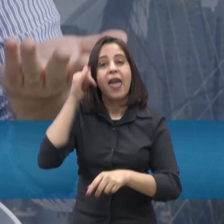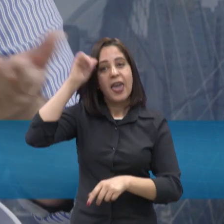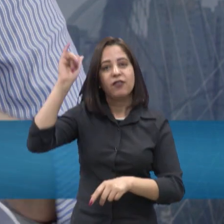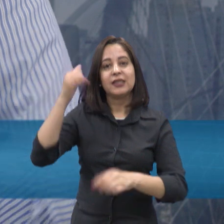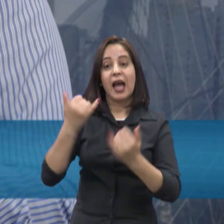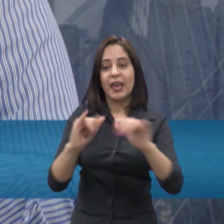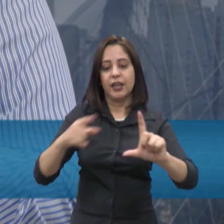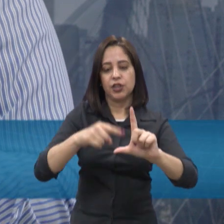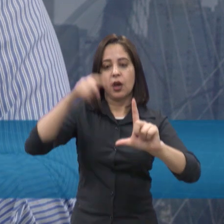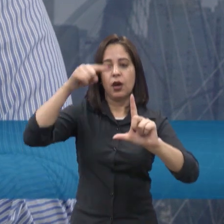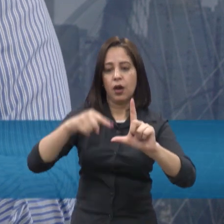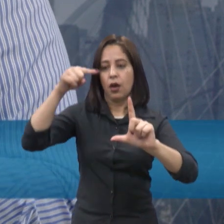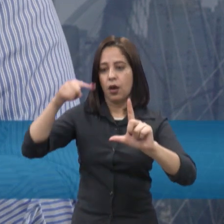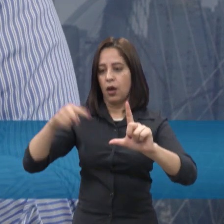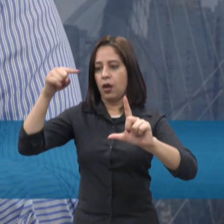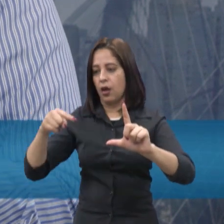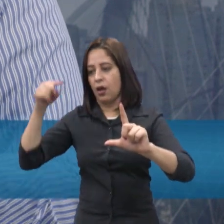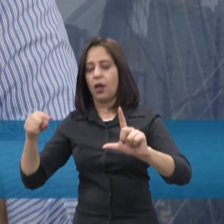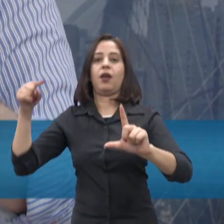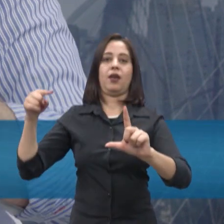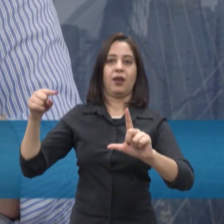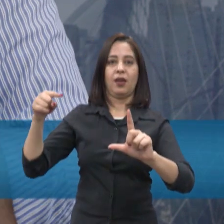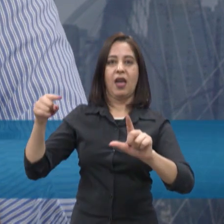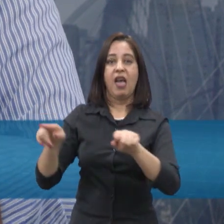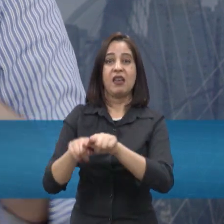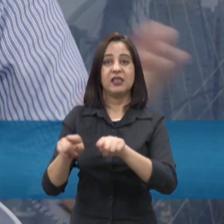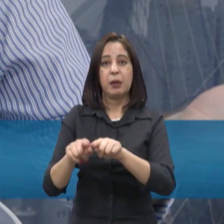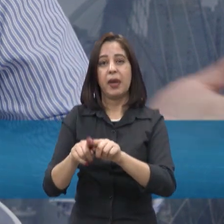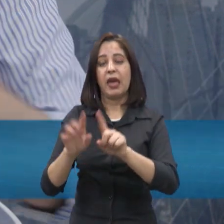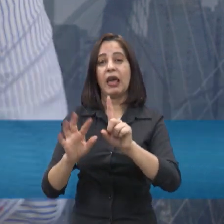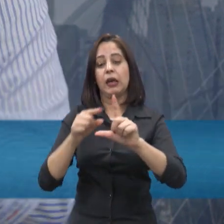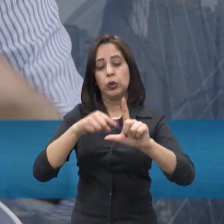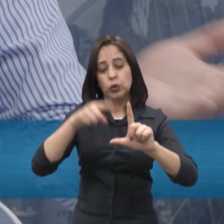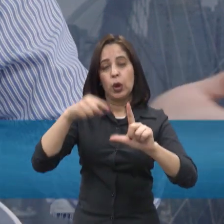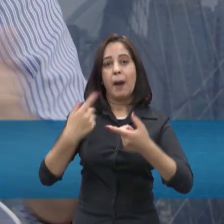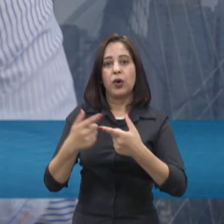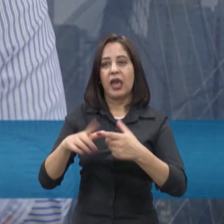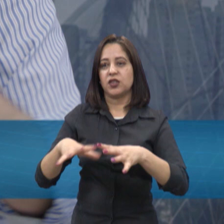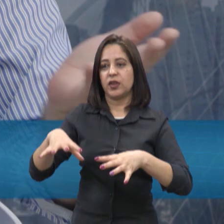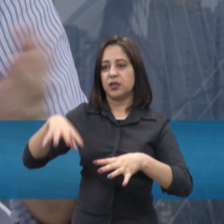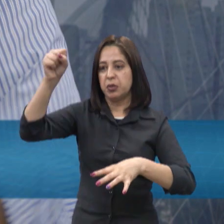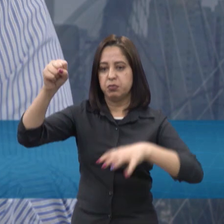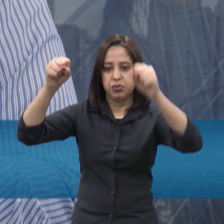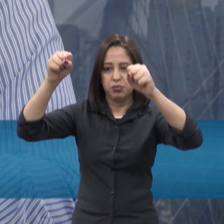melhorar a qualidade da energia elétrica, oscilações de tensão, por causa de carga entrando, saindo,